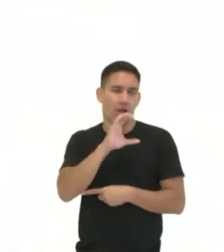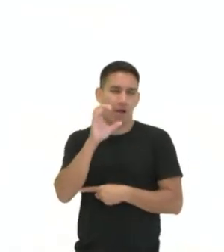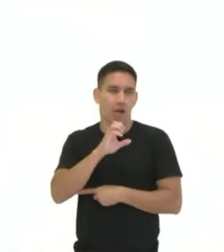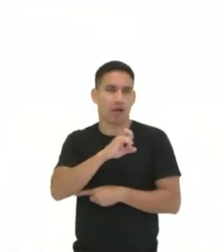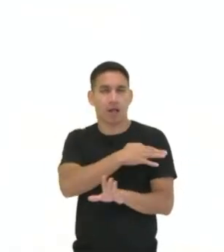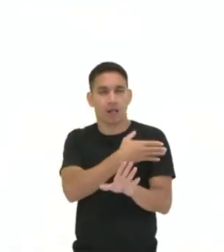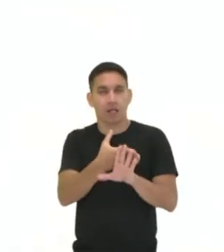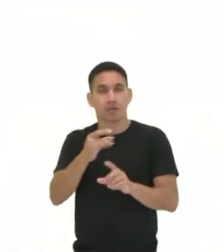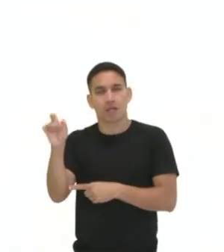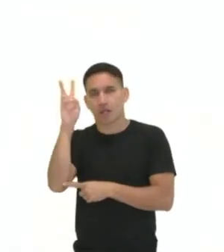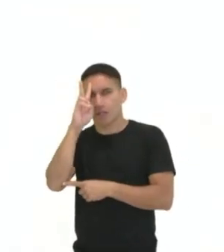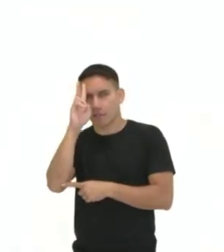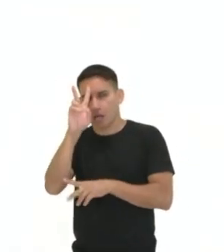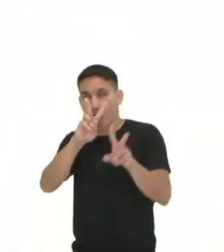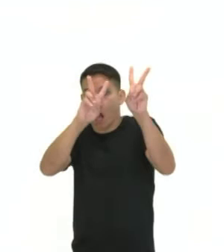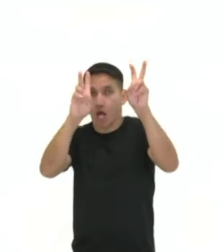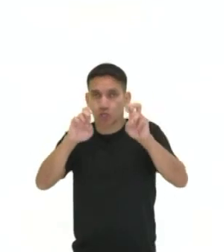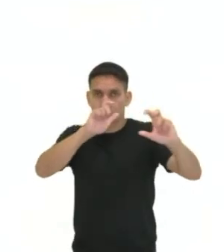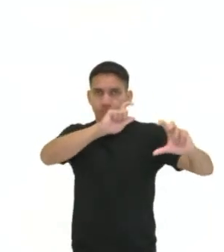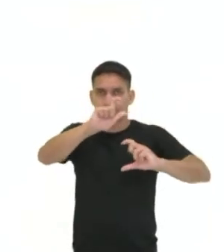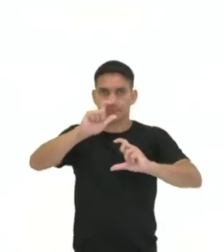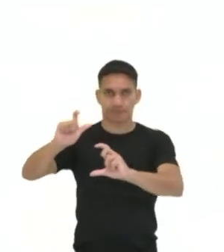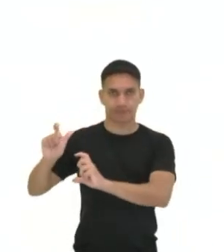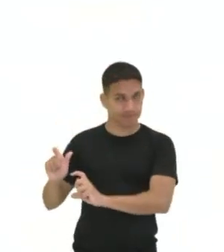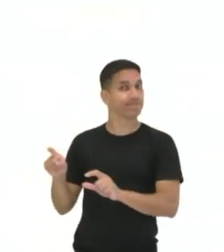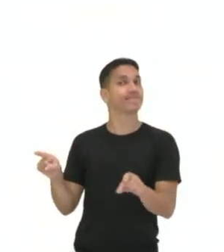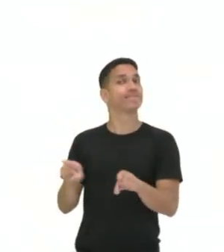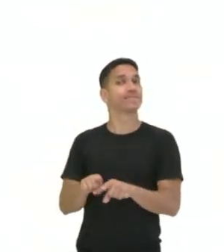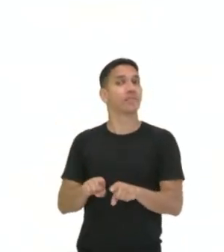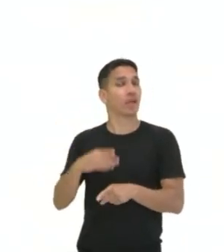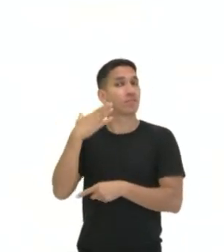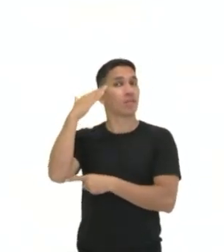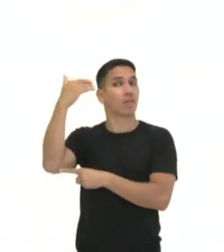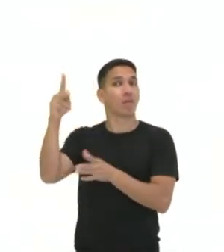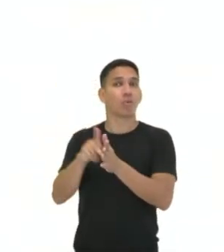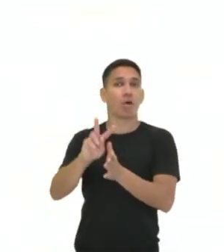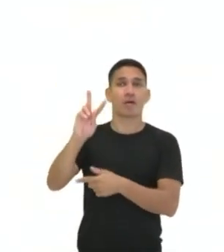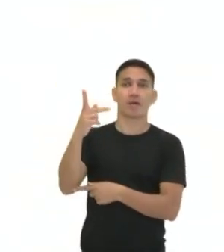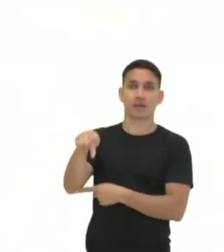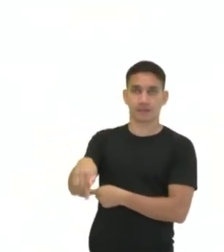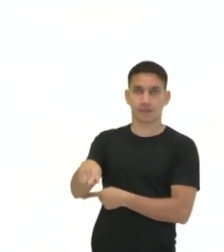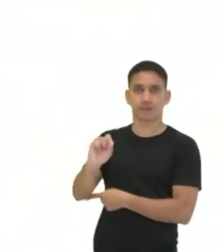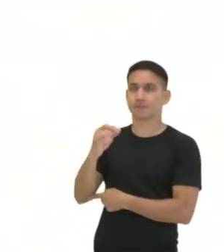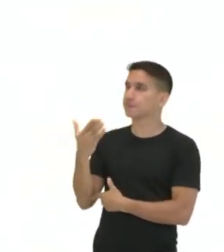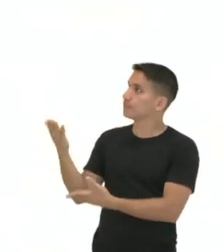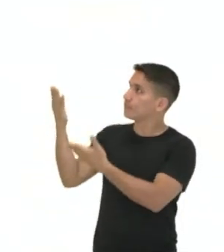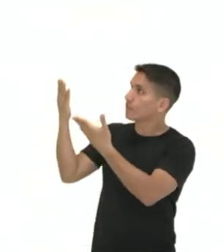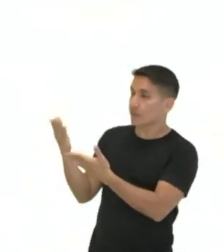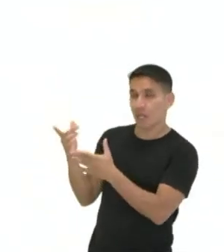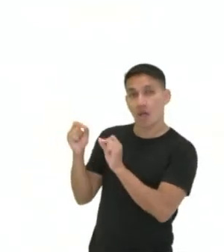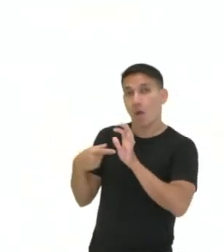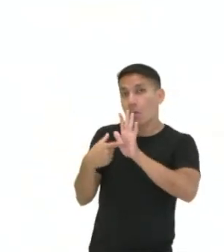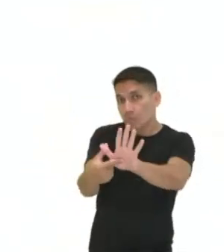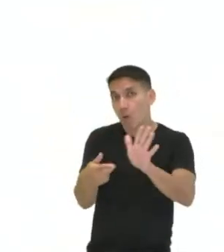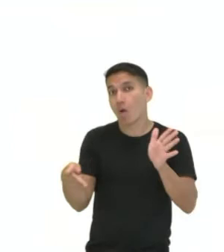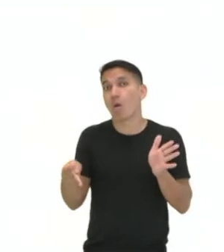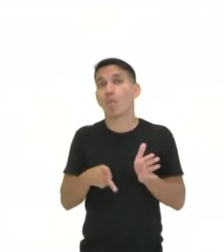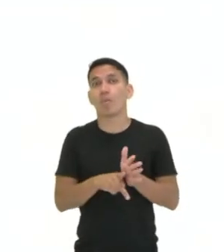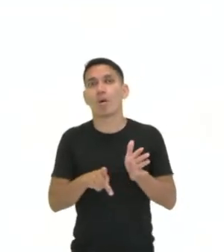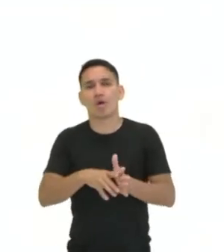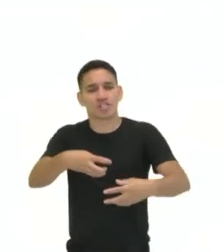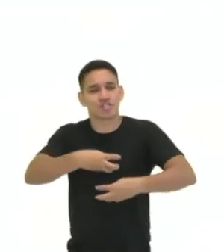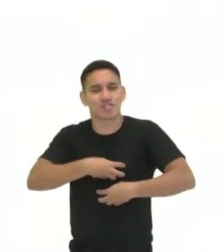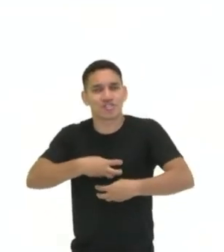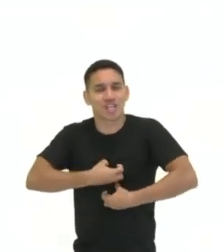retomada aqui, né? Com relação às histórias em quadrinhos, que também são conhecidas como HQs e elas se configuram como a arte de